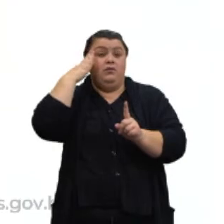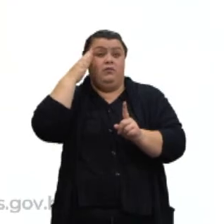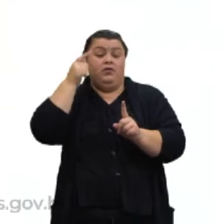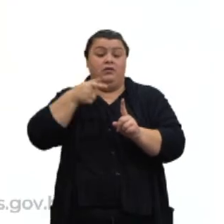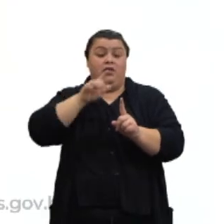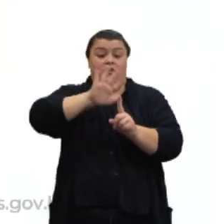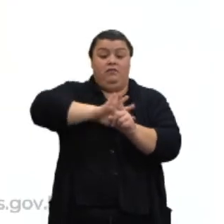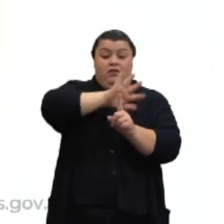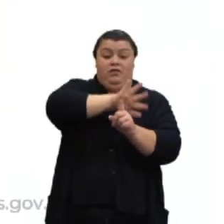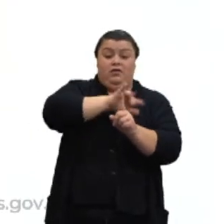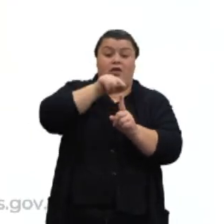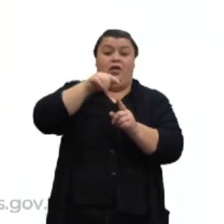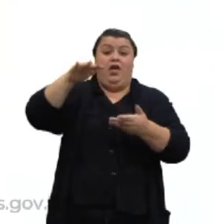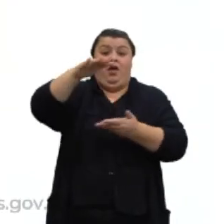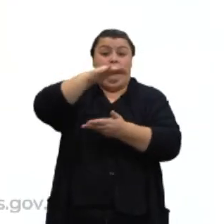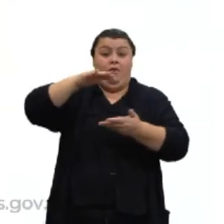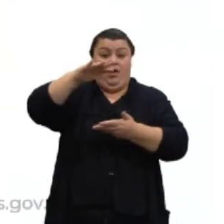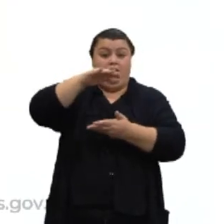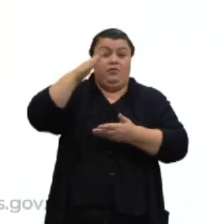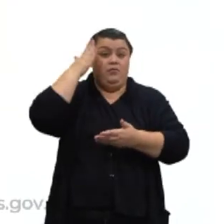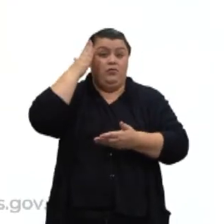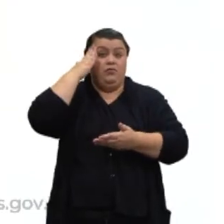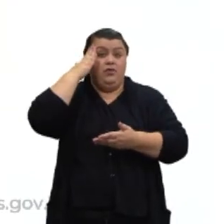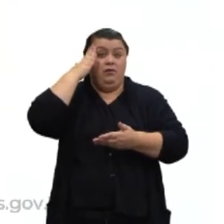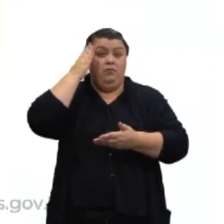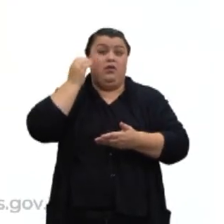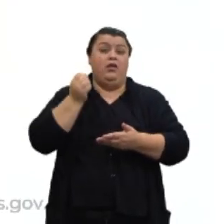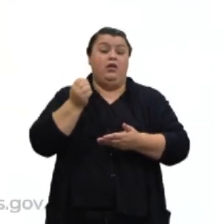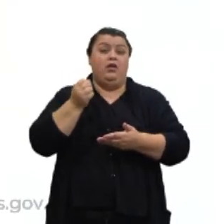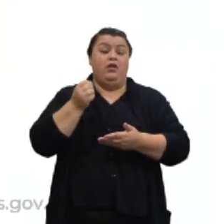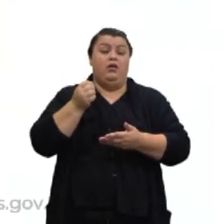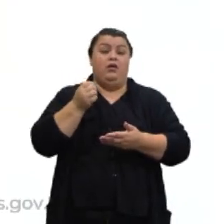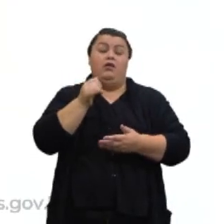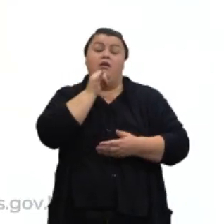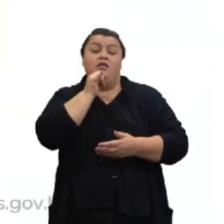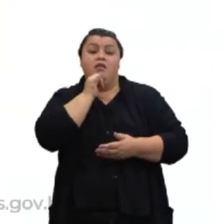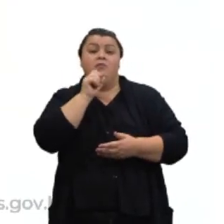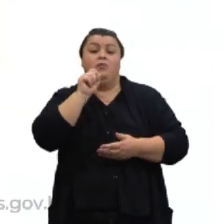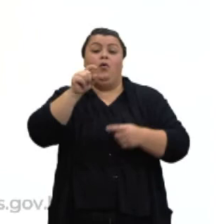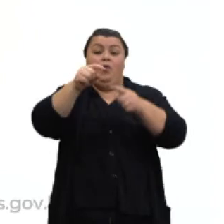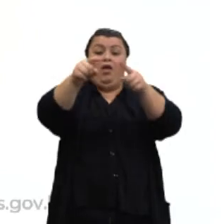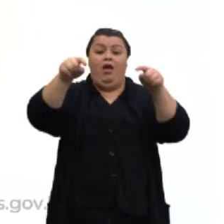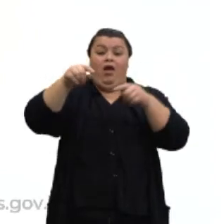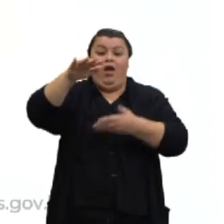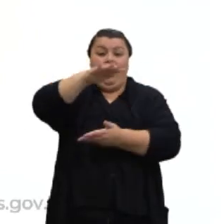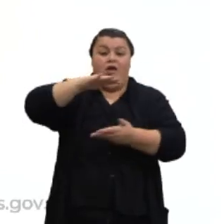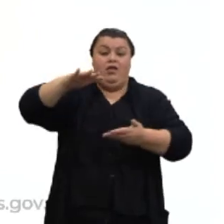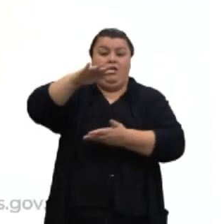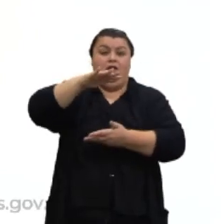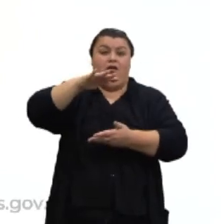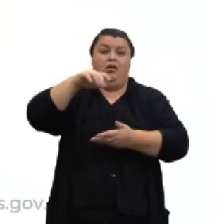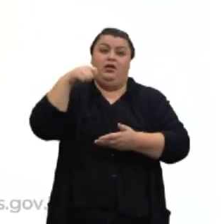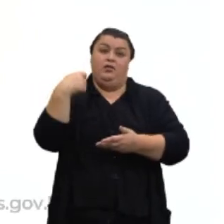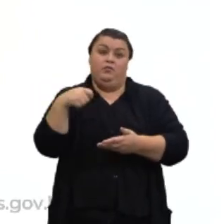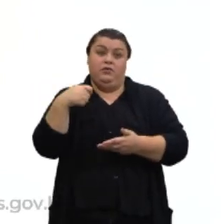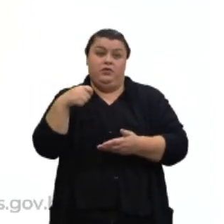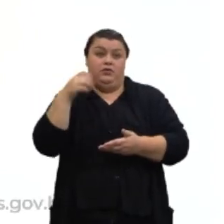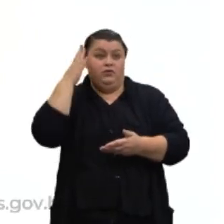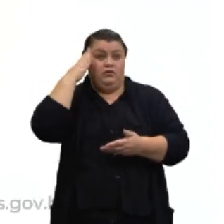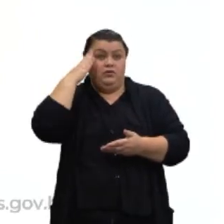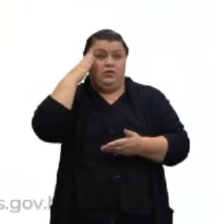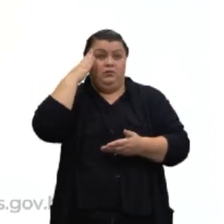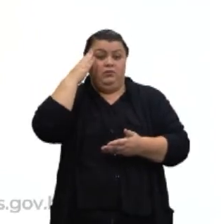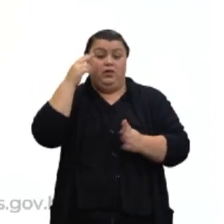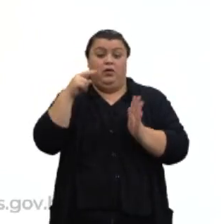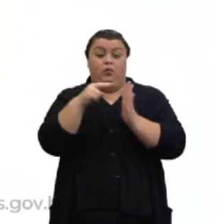depende da base para as faces laterais. Então, por exemplo, quem é a área da base? A área da base depende de que tipo é